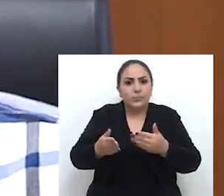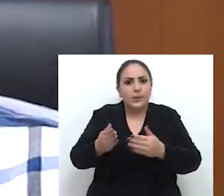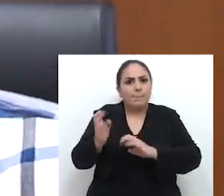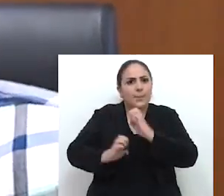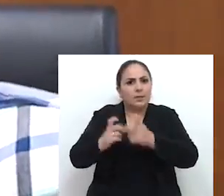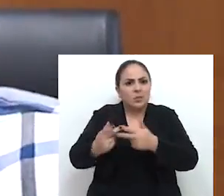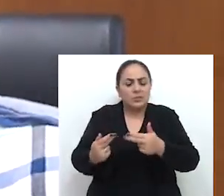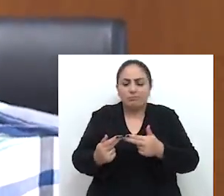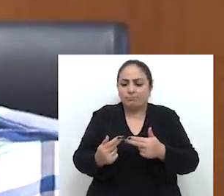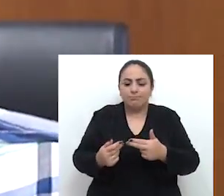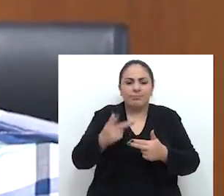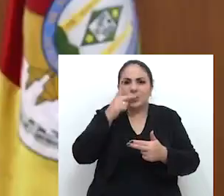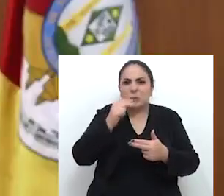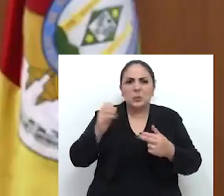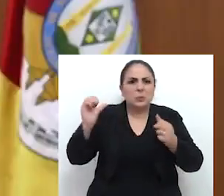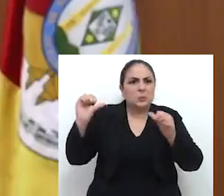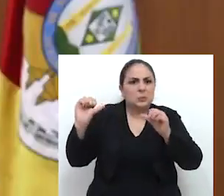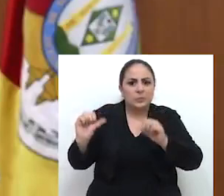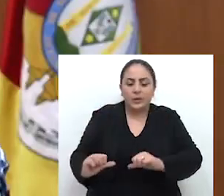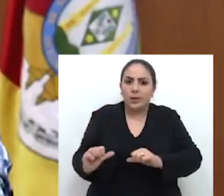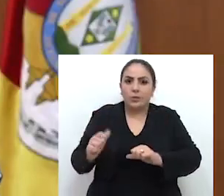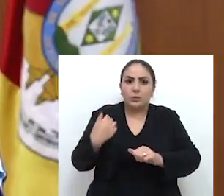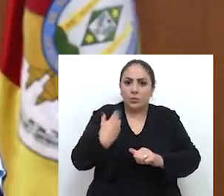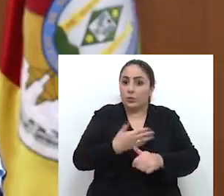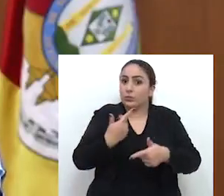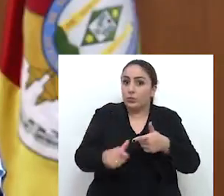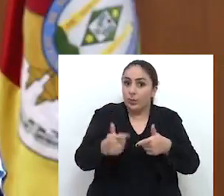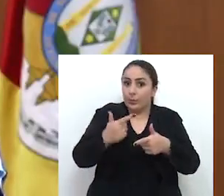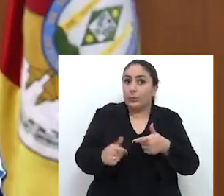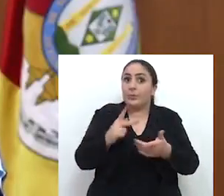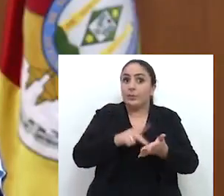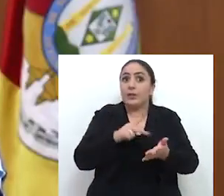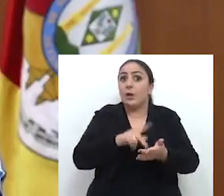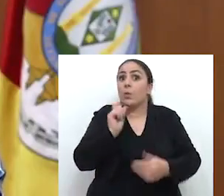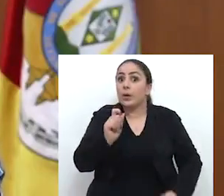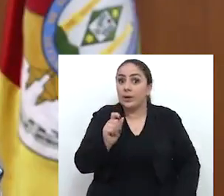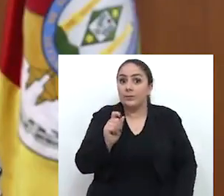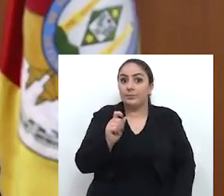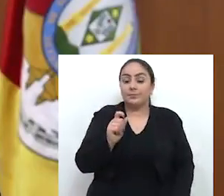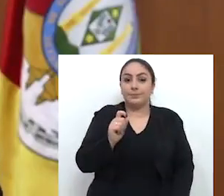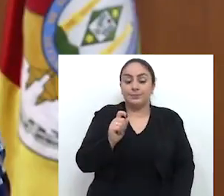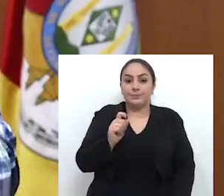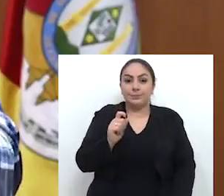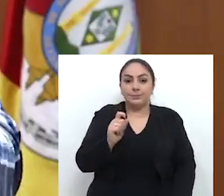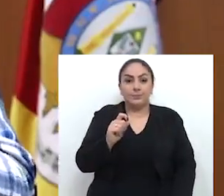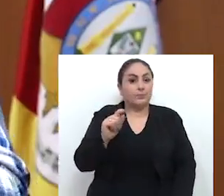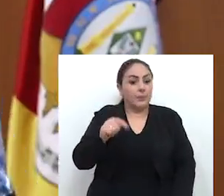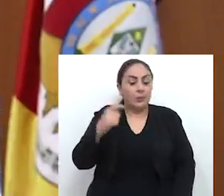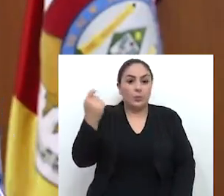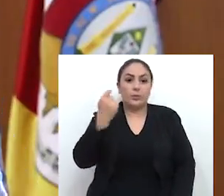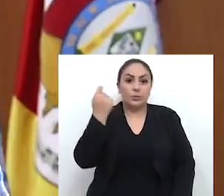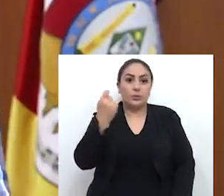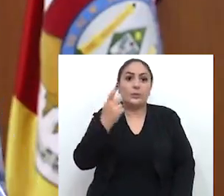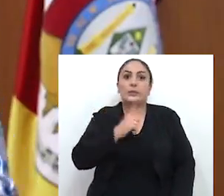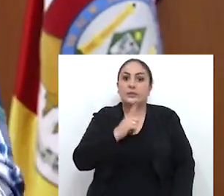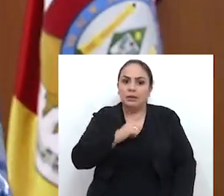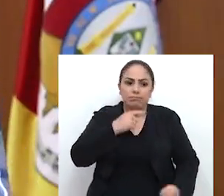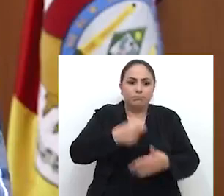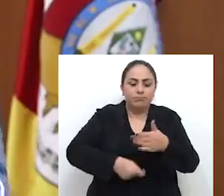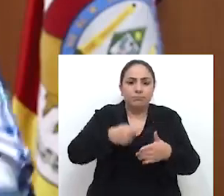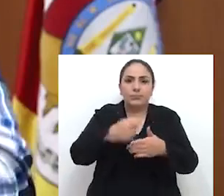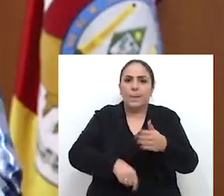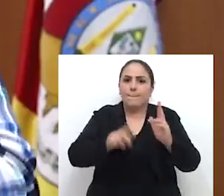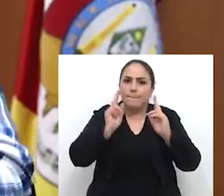estar tão falido? A raiz dos nossos problemas, na verdade, é o fato de que no Rio Grande do Sul temos